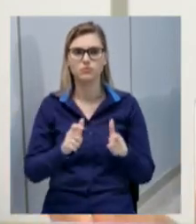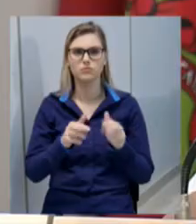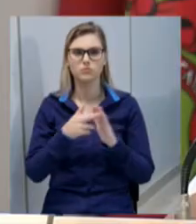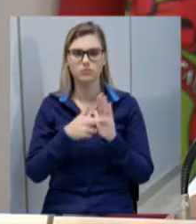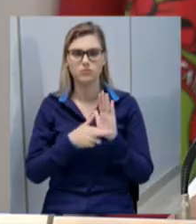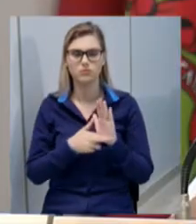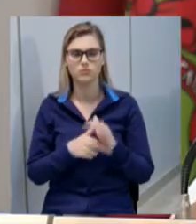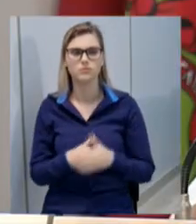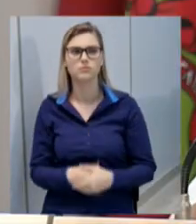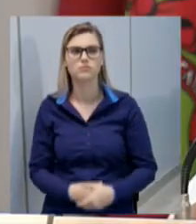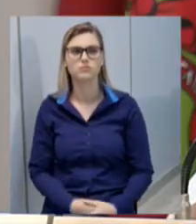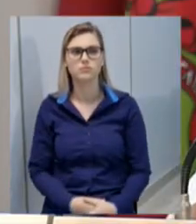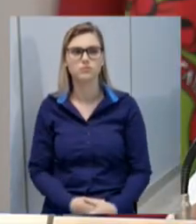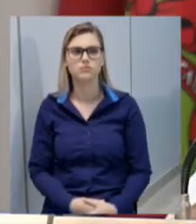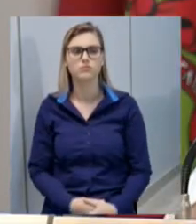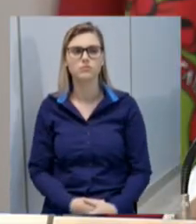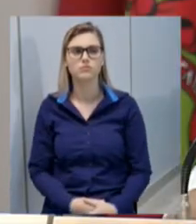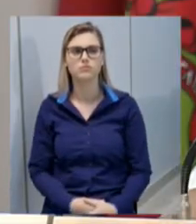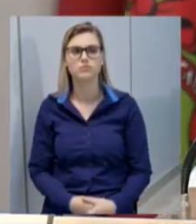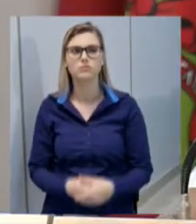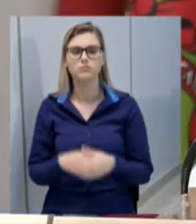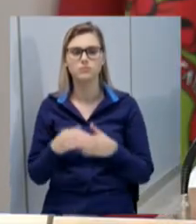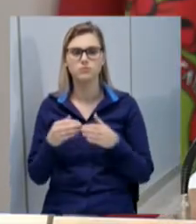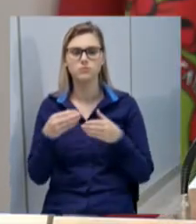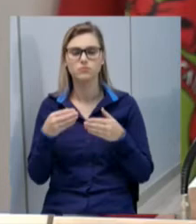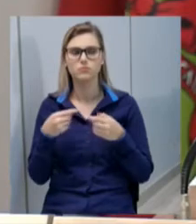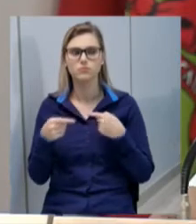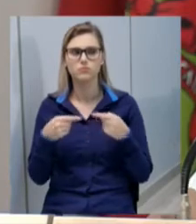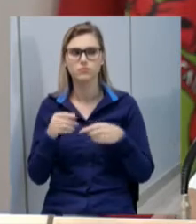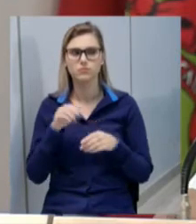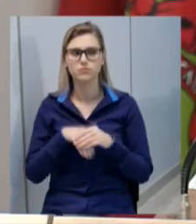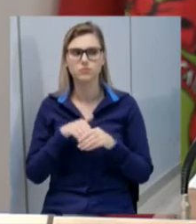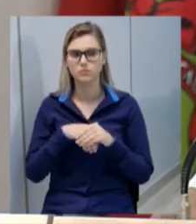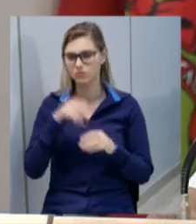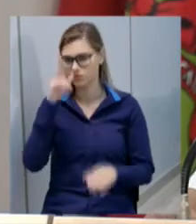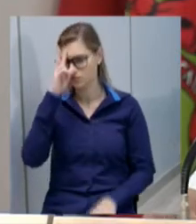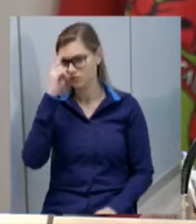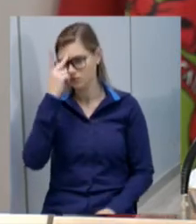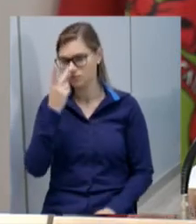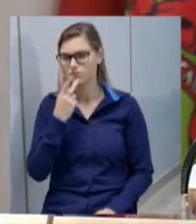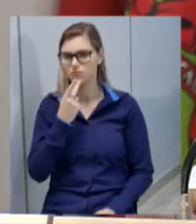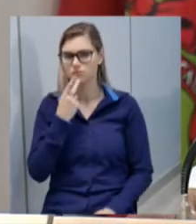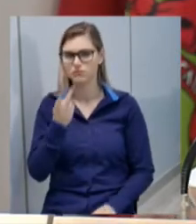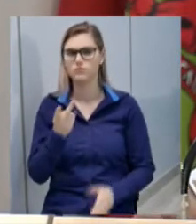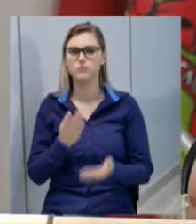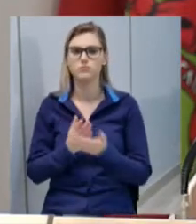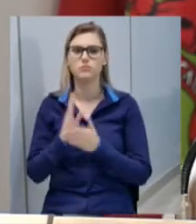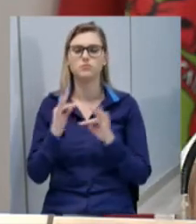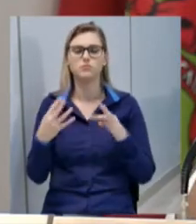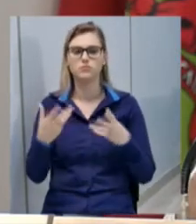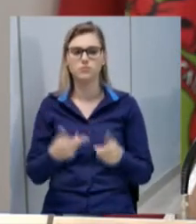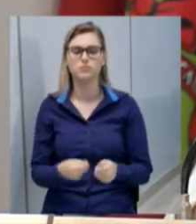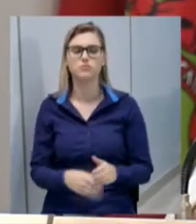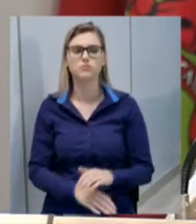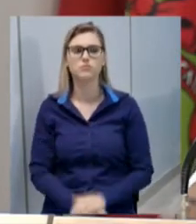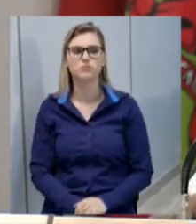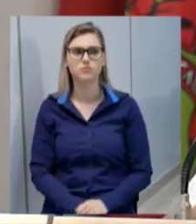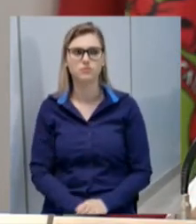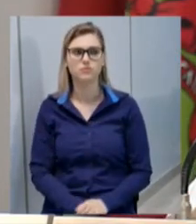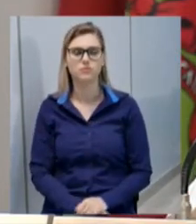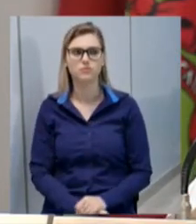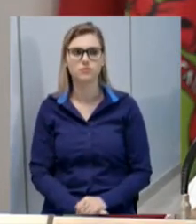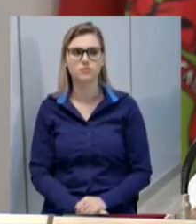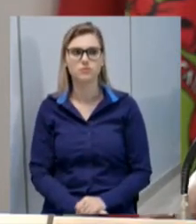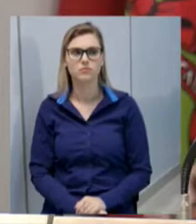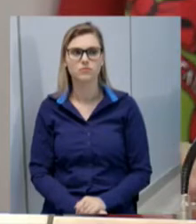emenda está em discussão em votação os contrários se manifestem aprovada por unanimidade